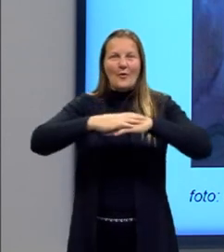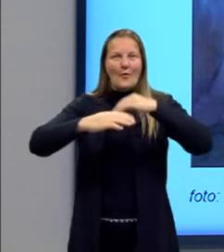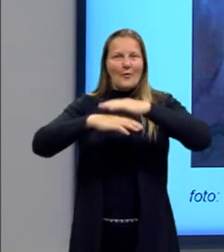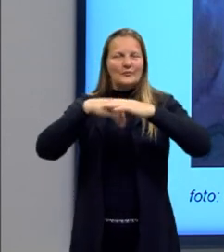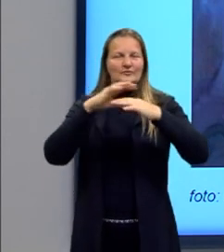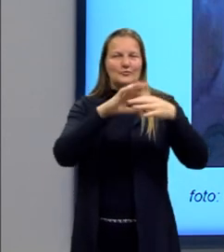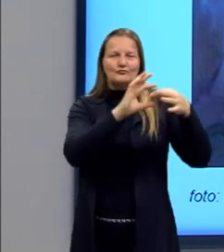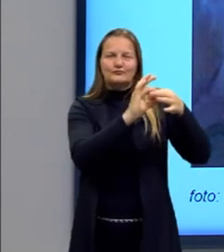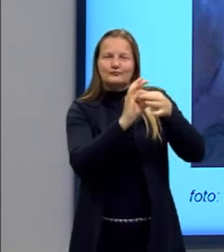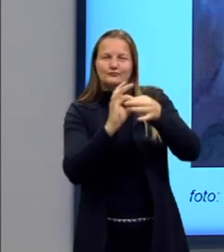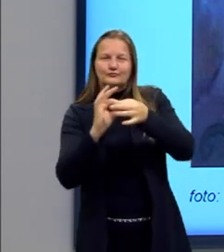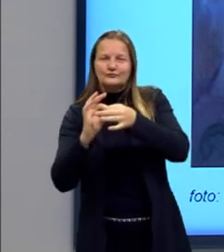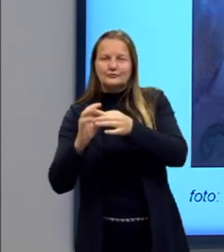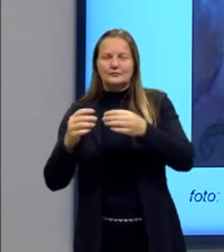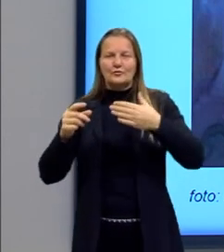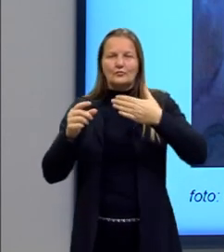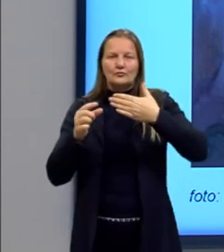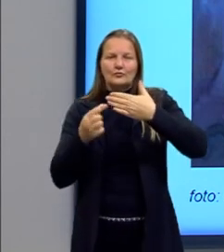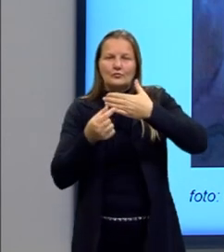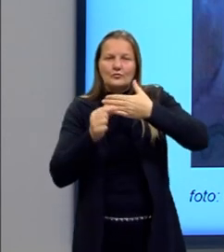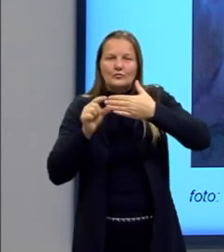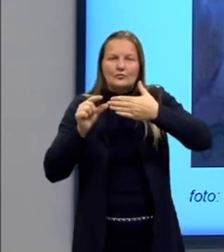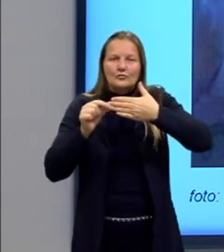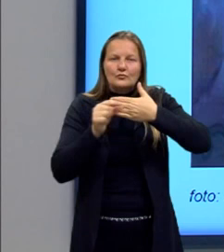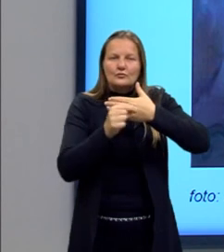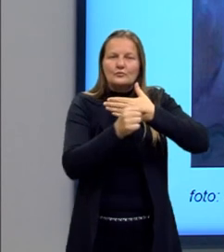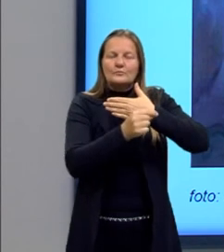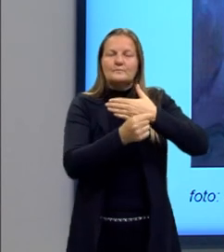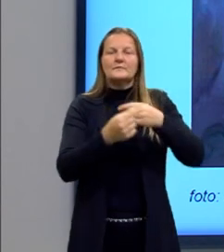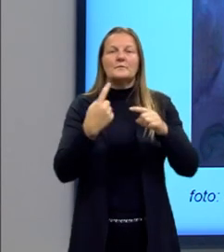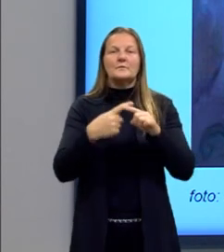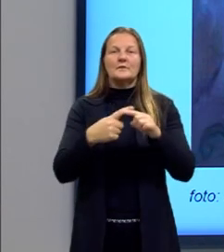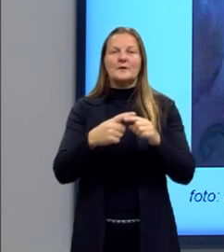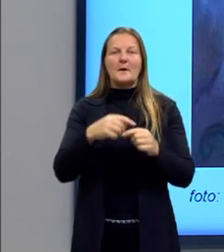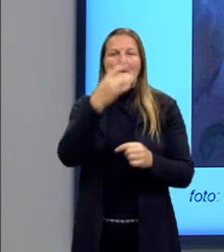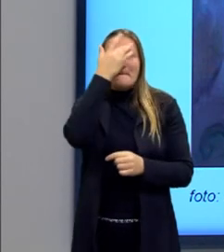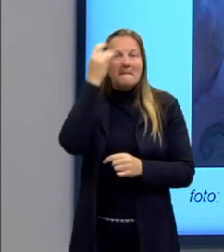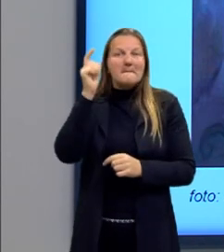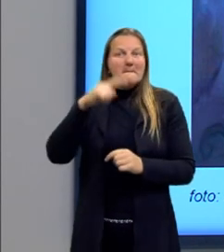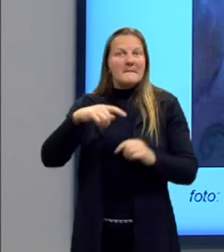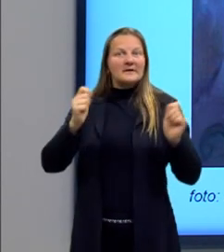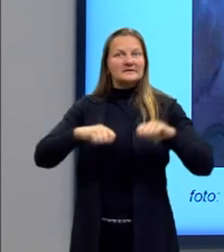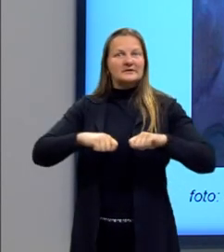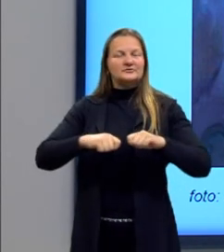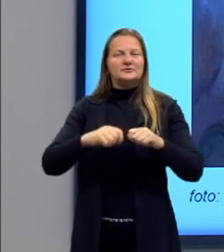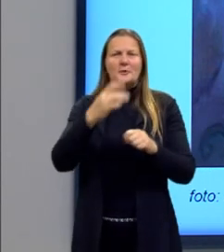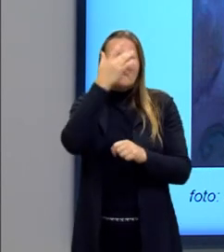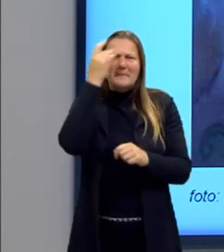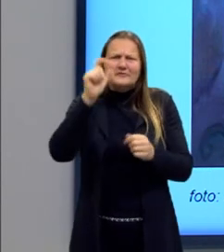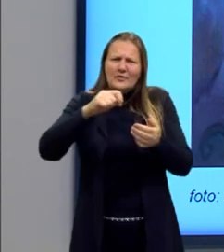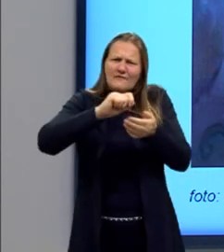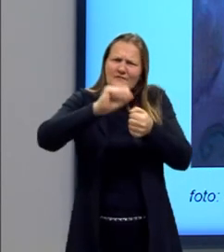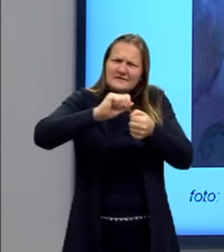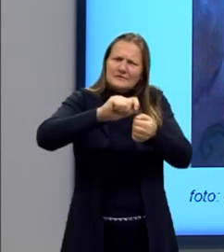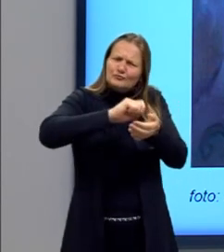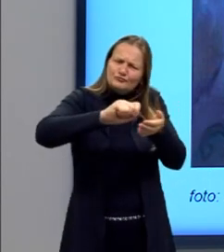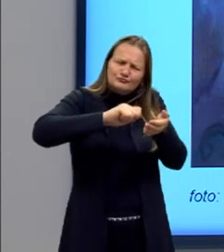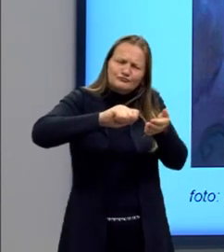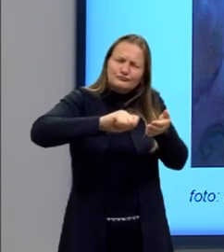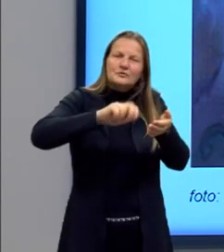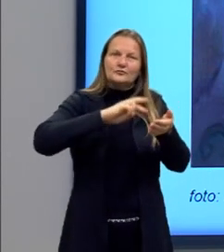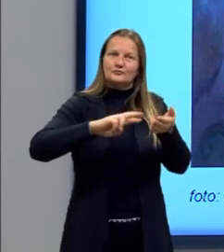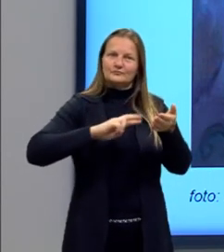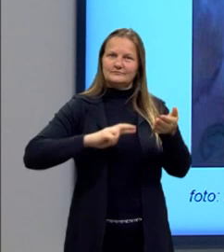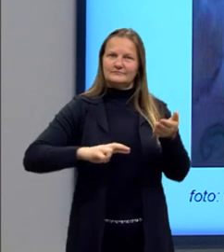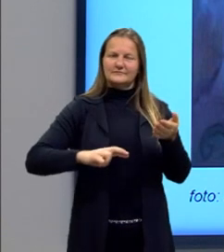coesiva do texto através da capacidade do candidato em aplicar de maneira adequada e